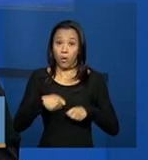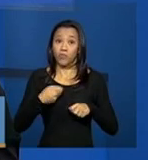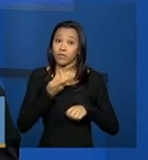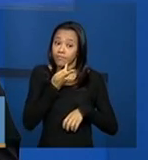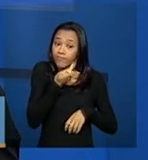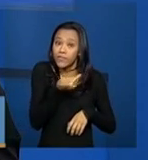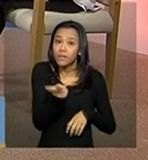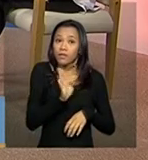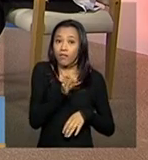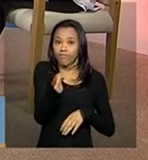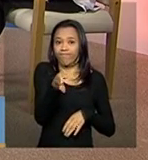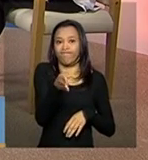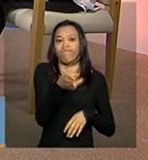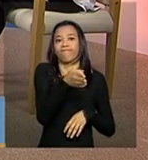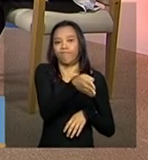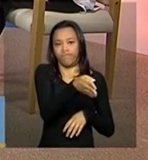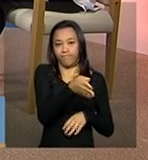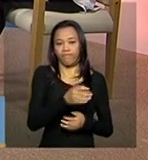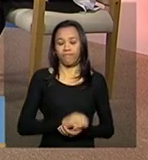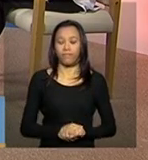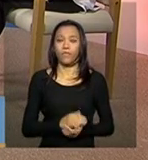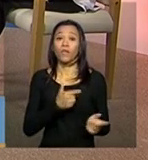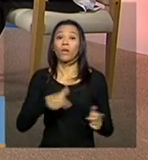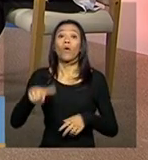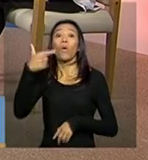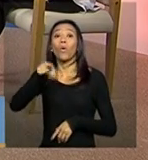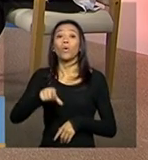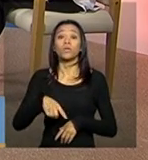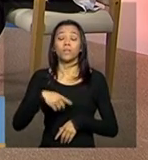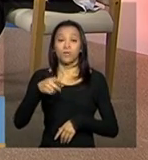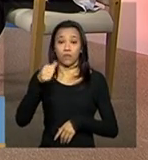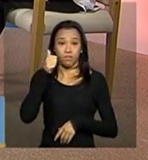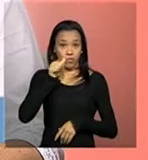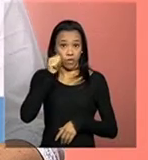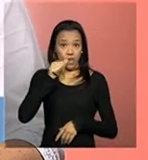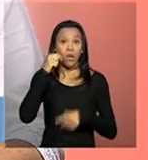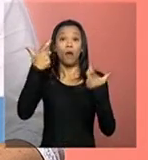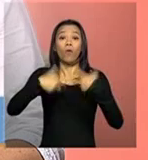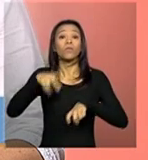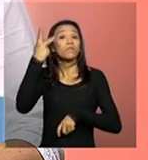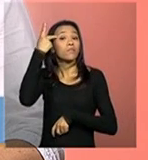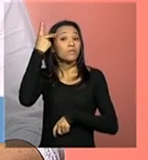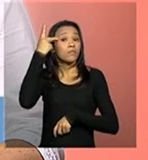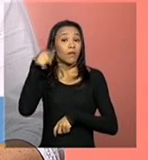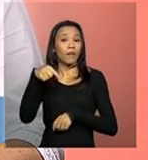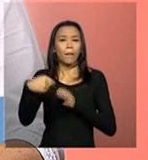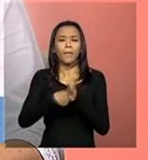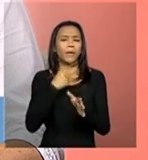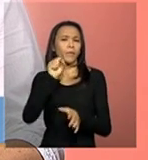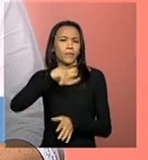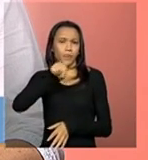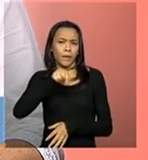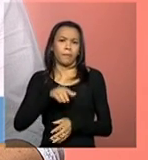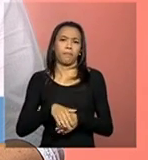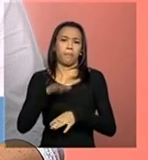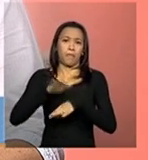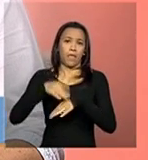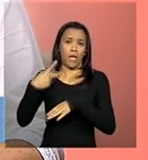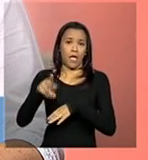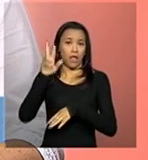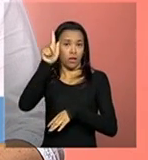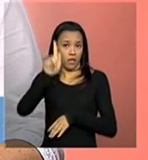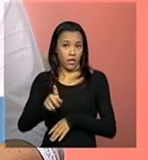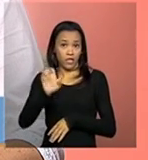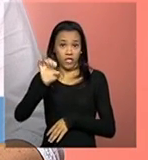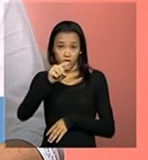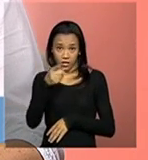visita. Uma gestora de Havanhandava, São Paulo, ela diz o seguinte, a gestora municipal de Havanhandava